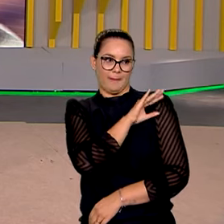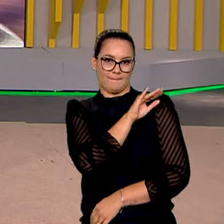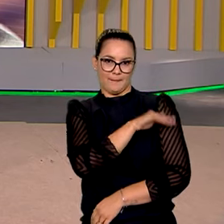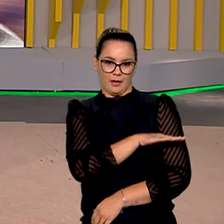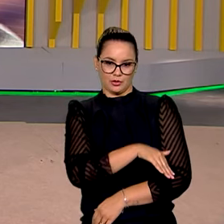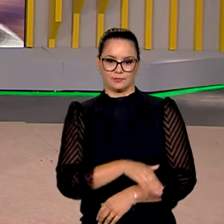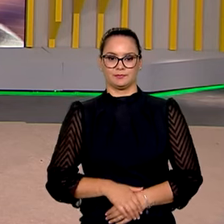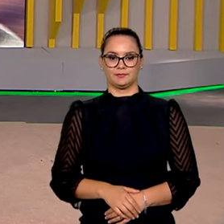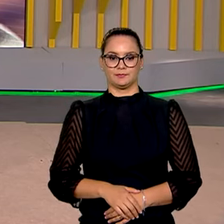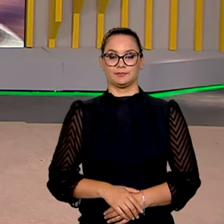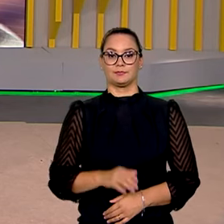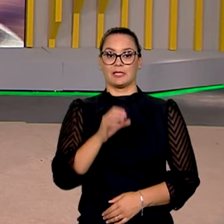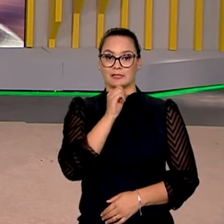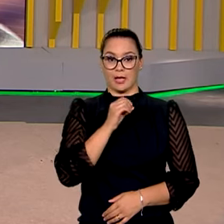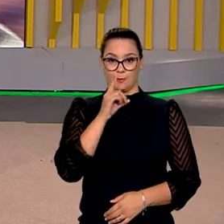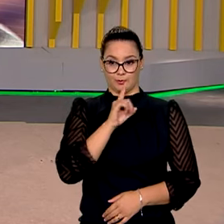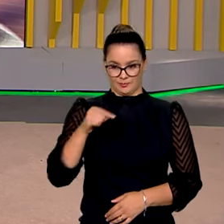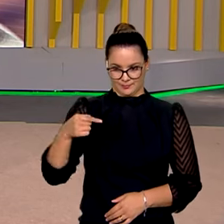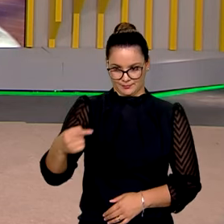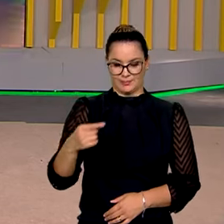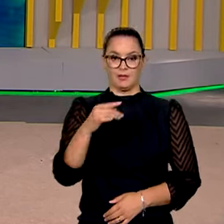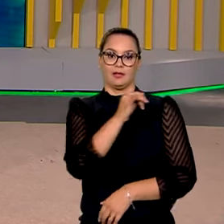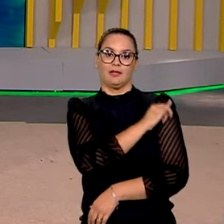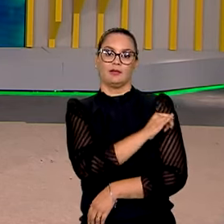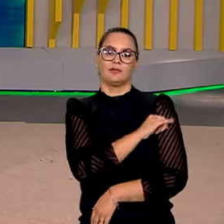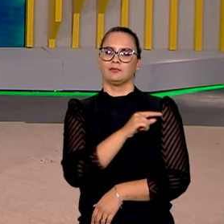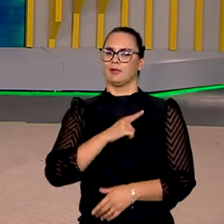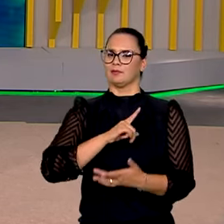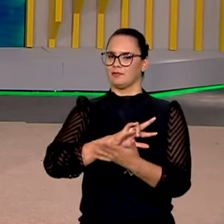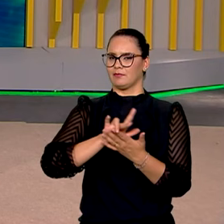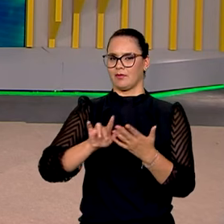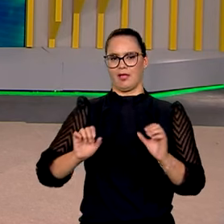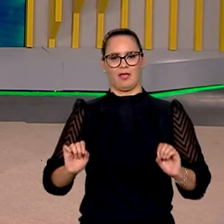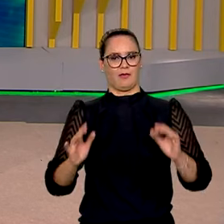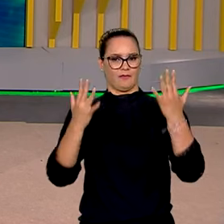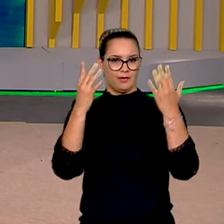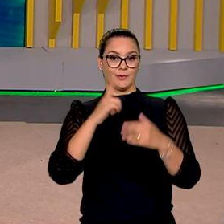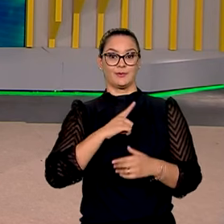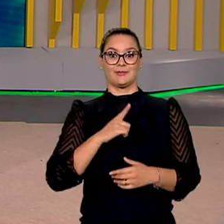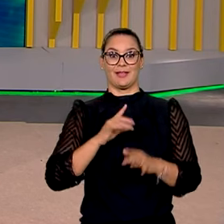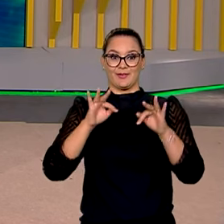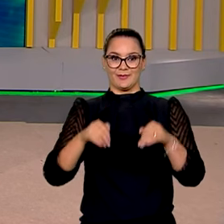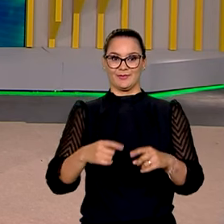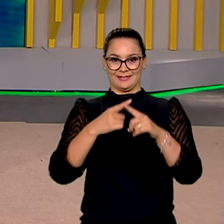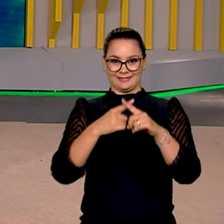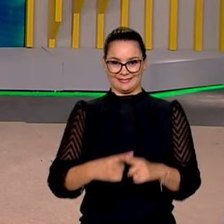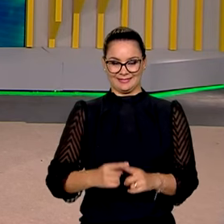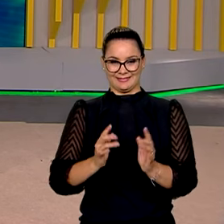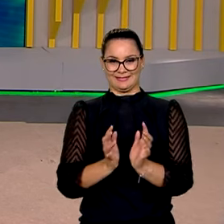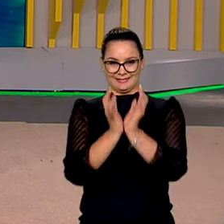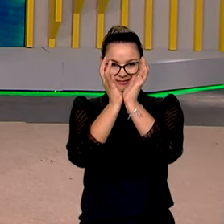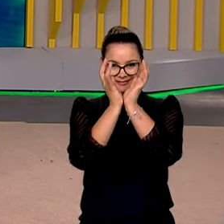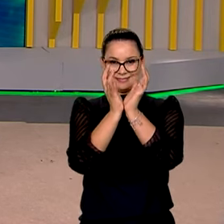No próximo fim de semana, a cidade do Rio de Janeiro terá uma série de eventos, Ana. Entre eles, a final da Copa Libertadores de